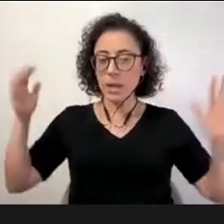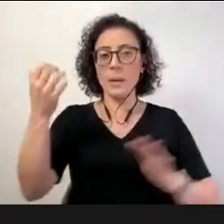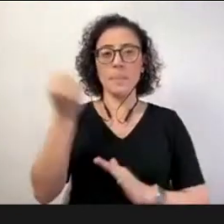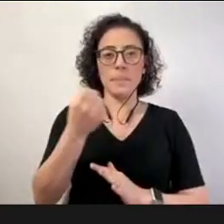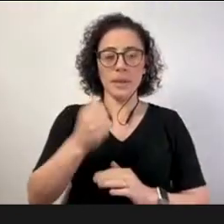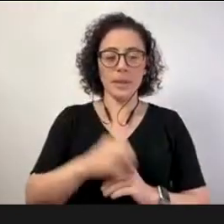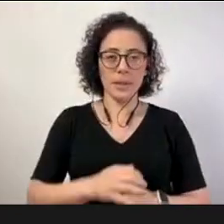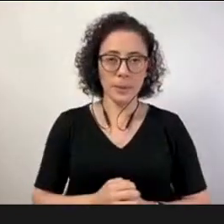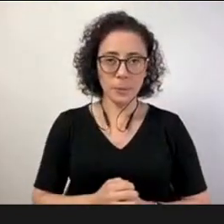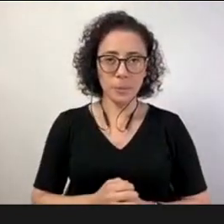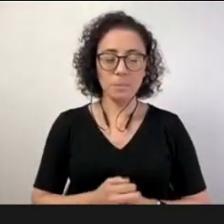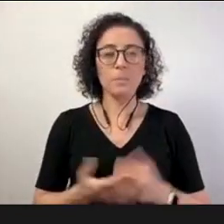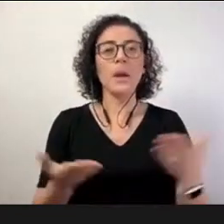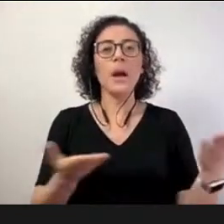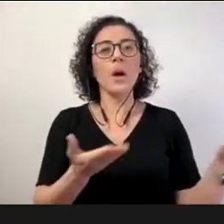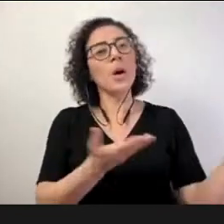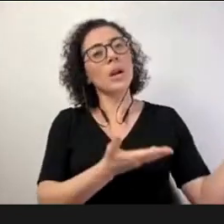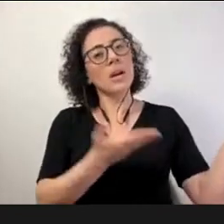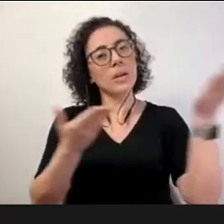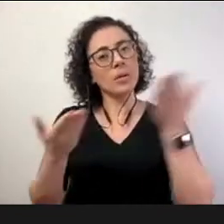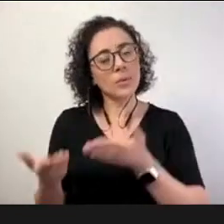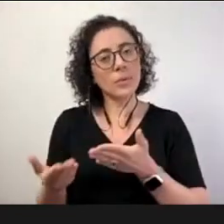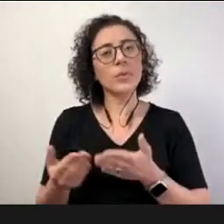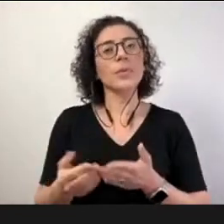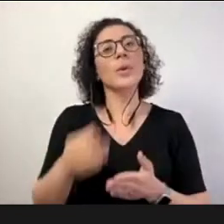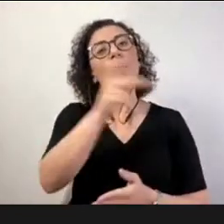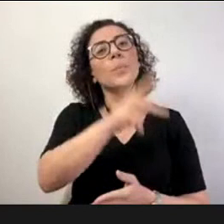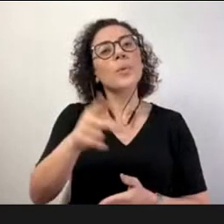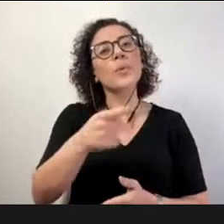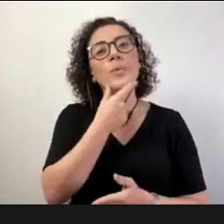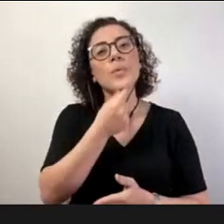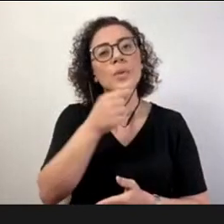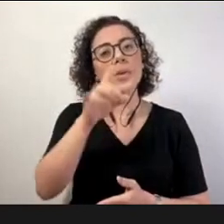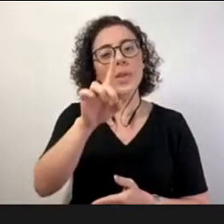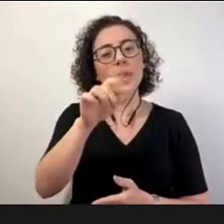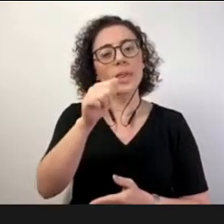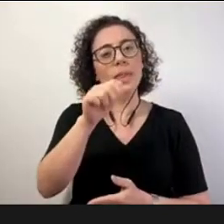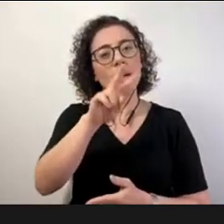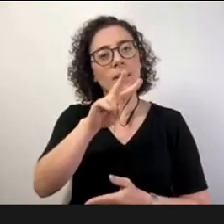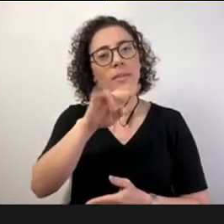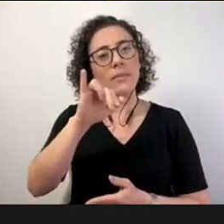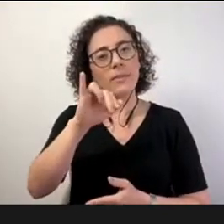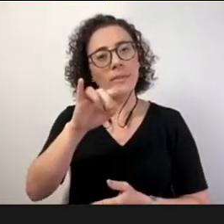convidar para a respectiva apresentação o professor Davi. Seja muito bem-vindo, professor.